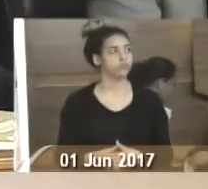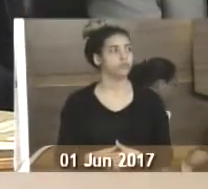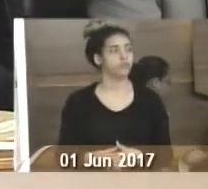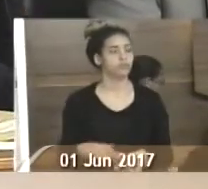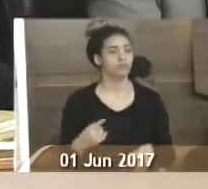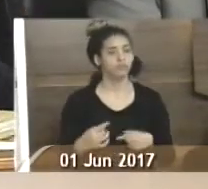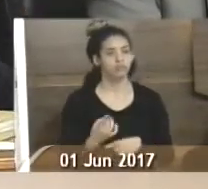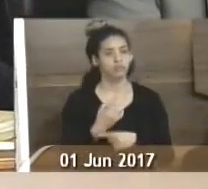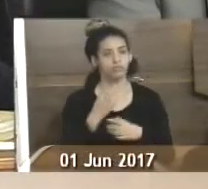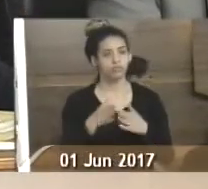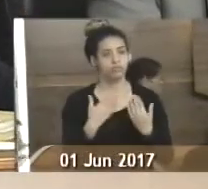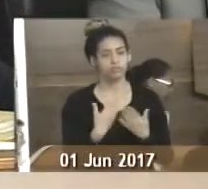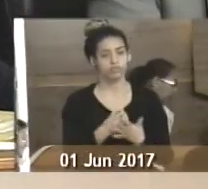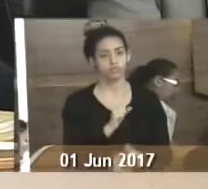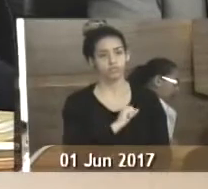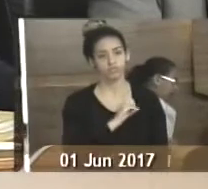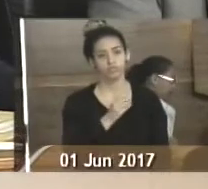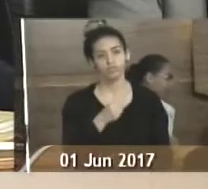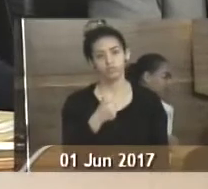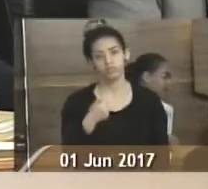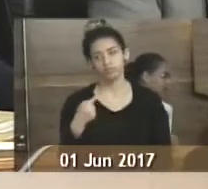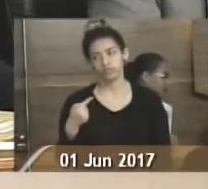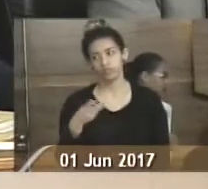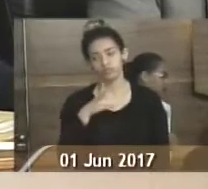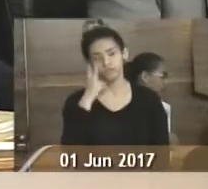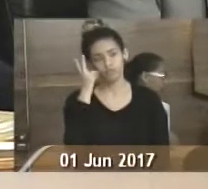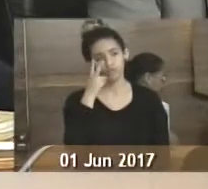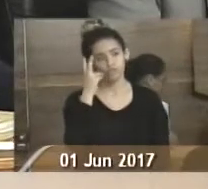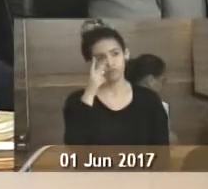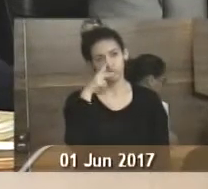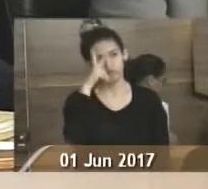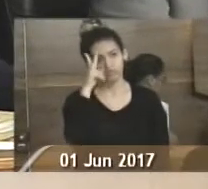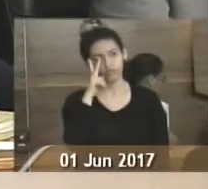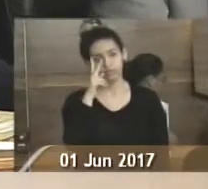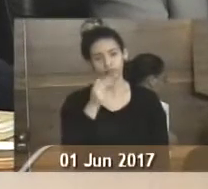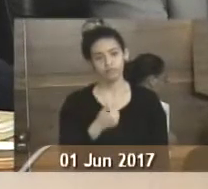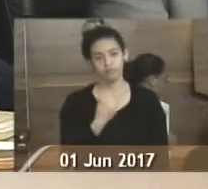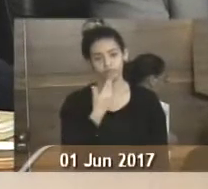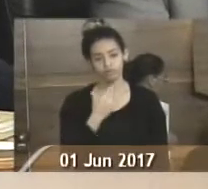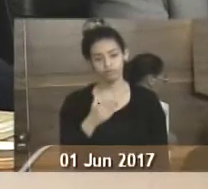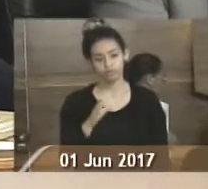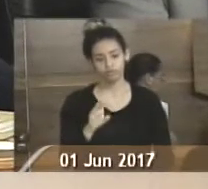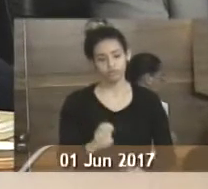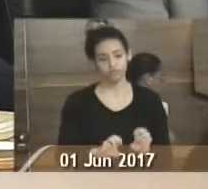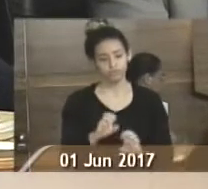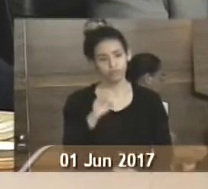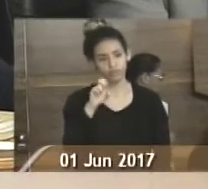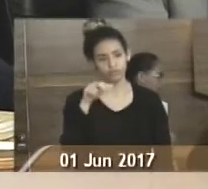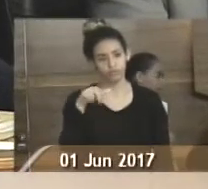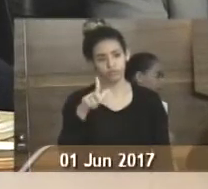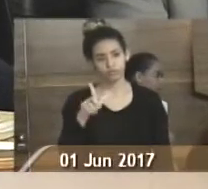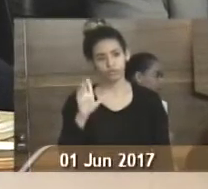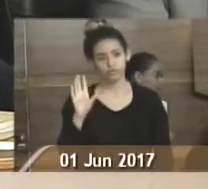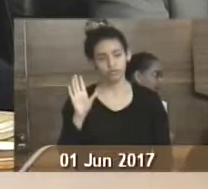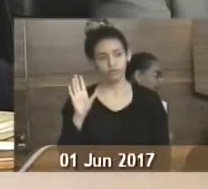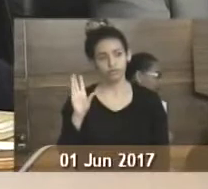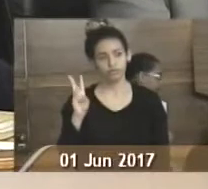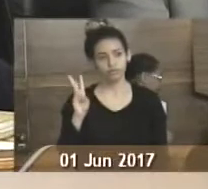Em discussão, o único requerimento, número 617, de autoria do vereador Camu, solicitando à empresa elétrica a